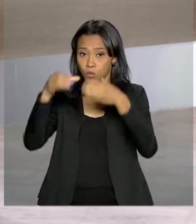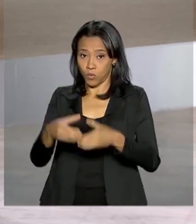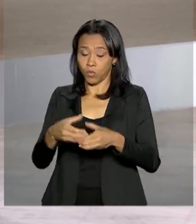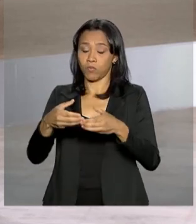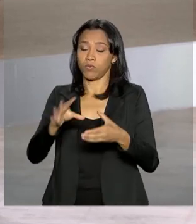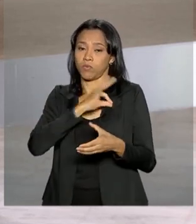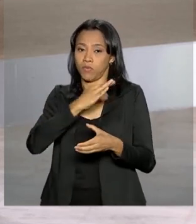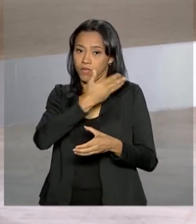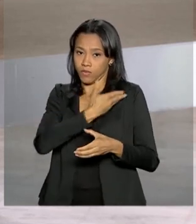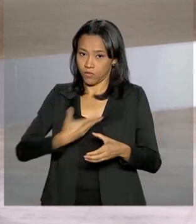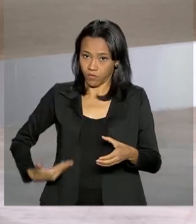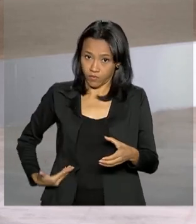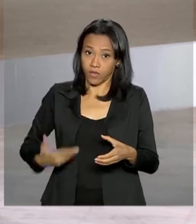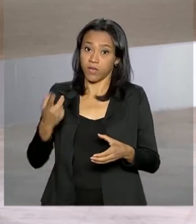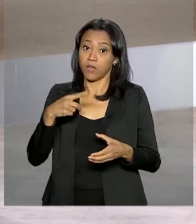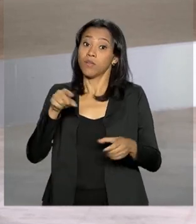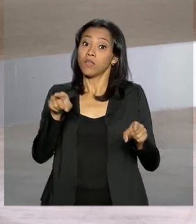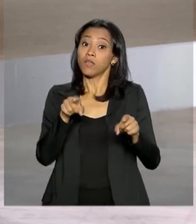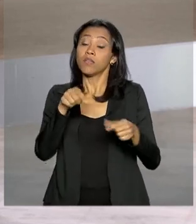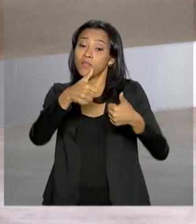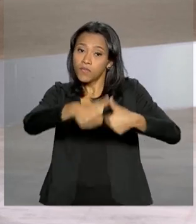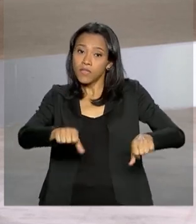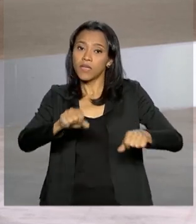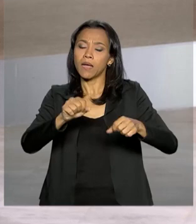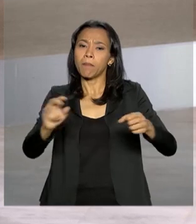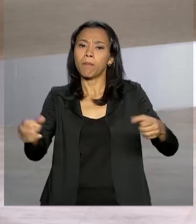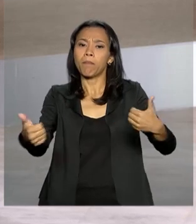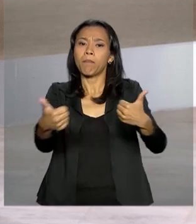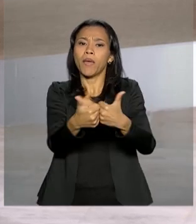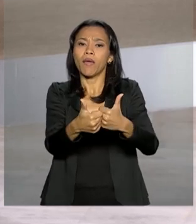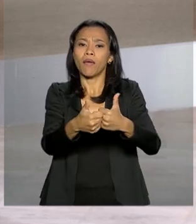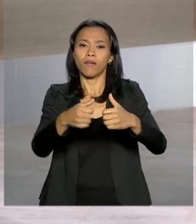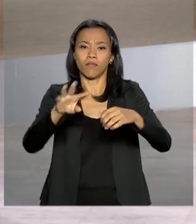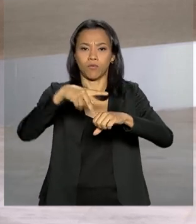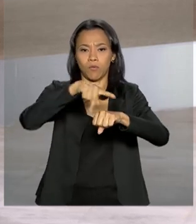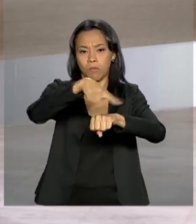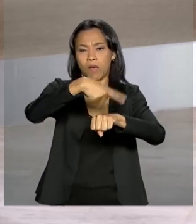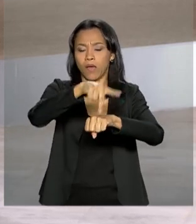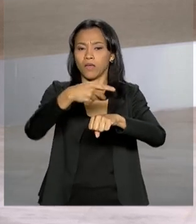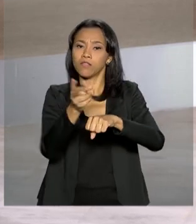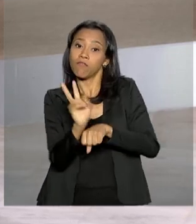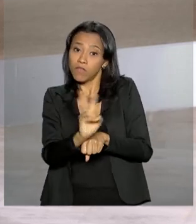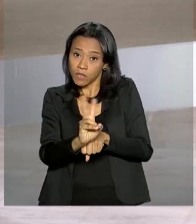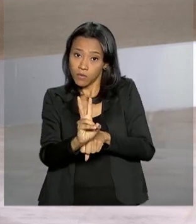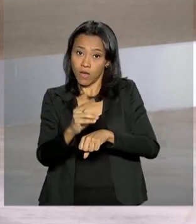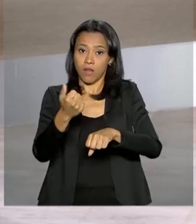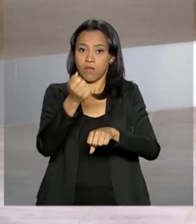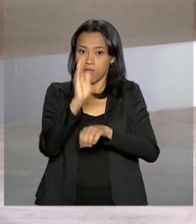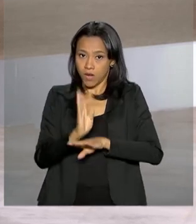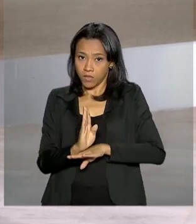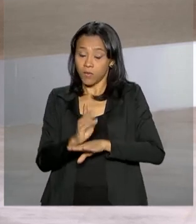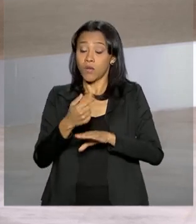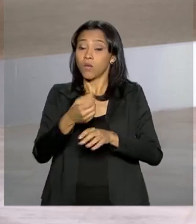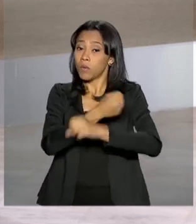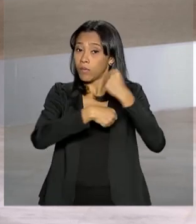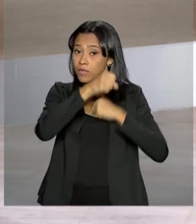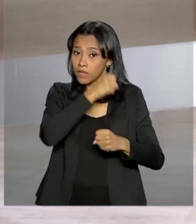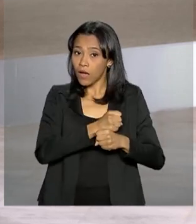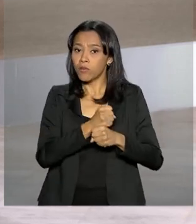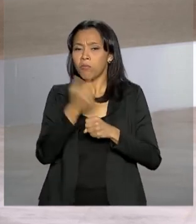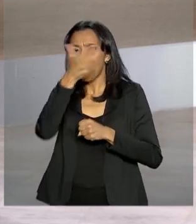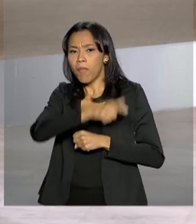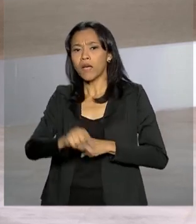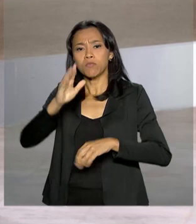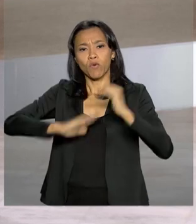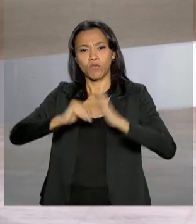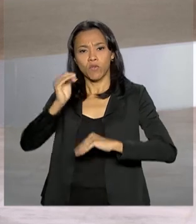ano na capital Boa Vista e também na fronteira com a Venezuela. Ao longo do ano passado, o governo federal aumentou o efetivo e